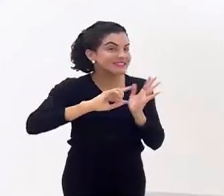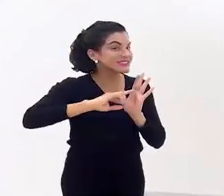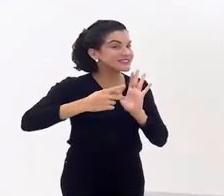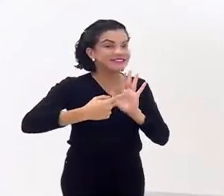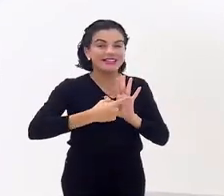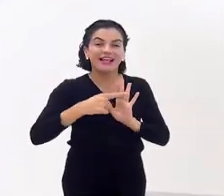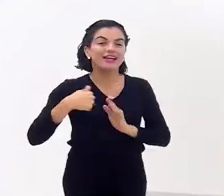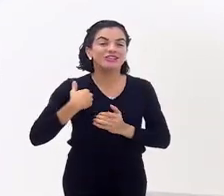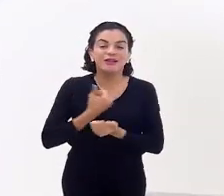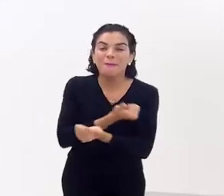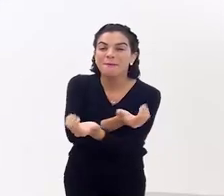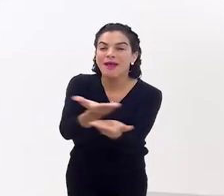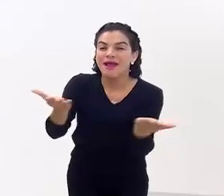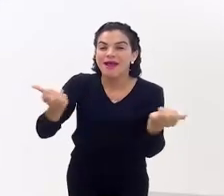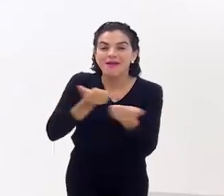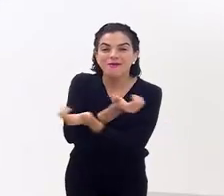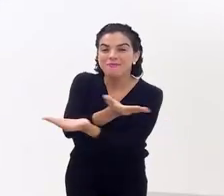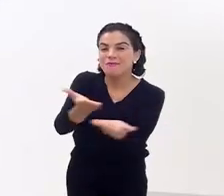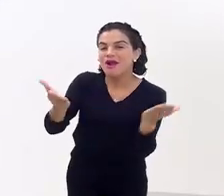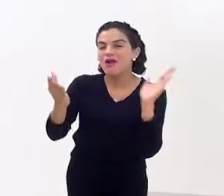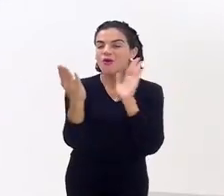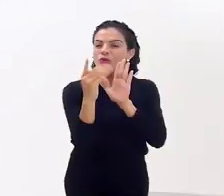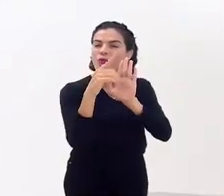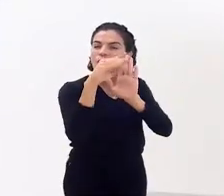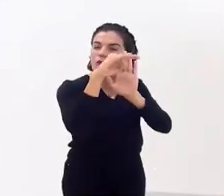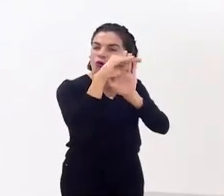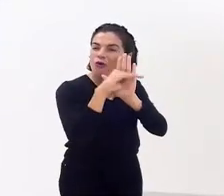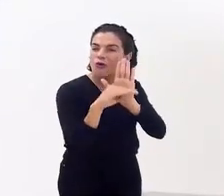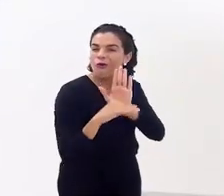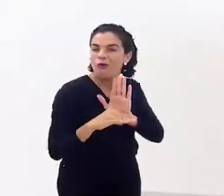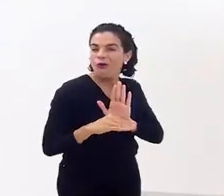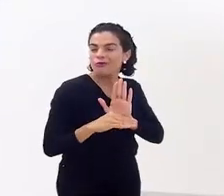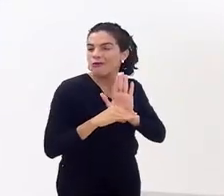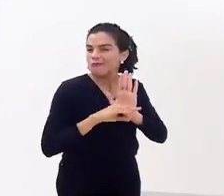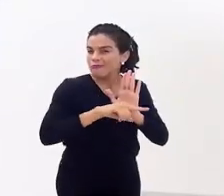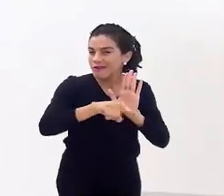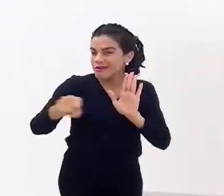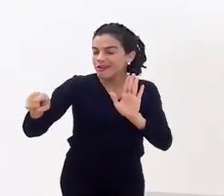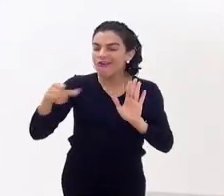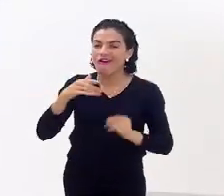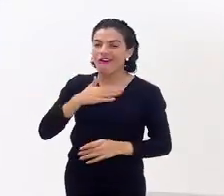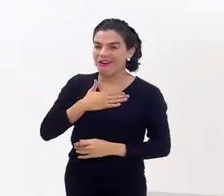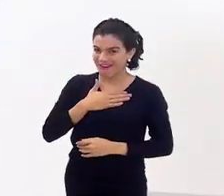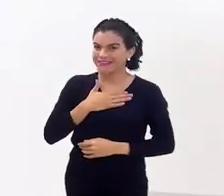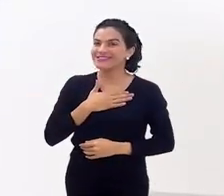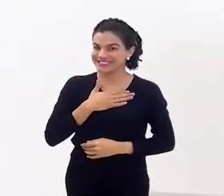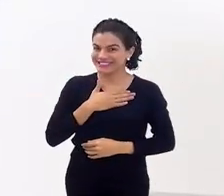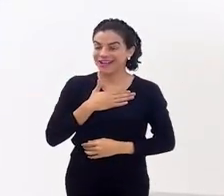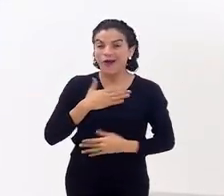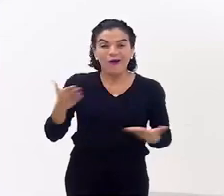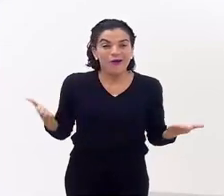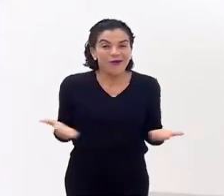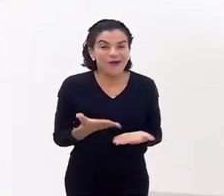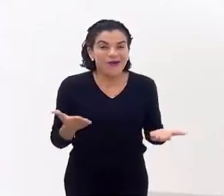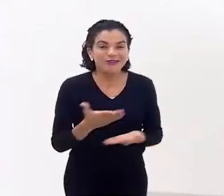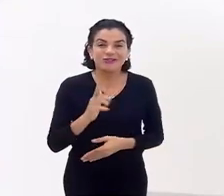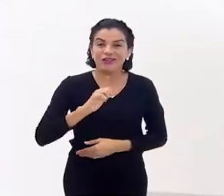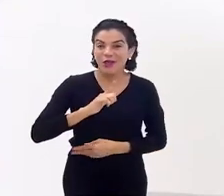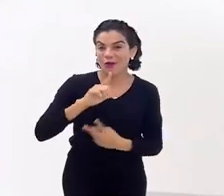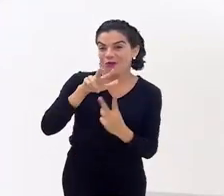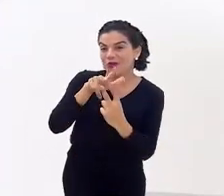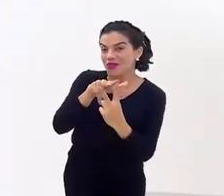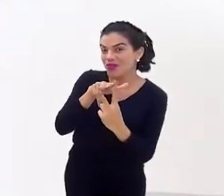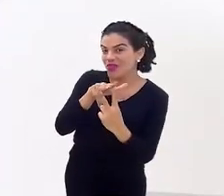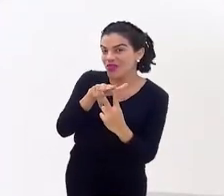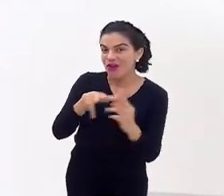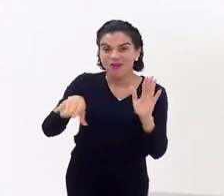para vocês um conteúdo que vocês estão gostando. E hoje tenho dois conteúdos